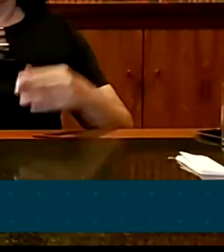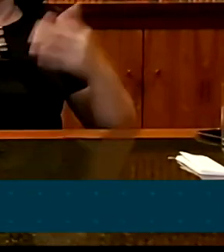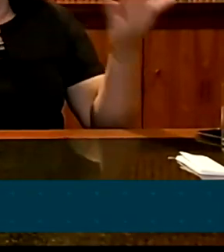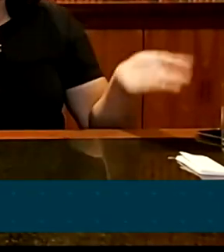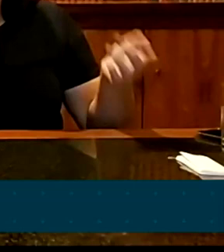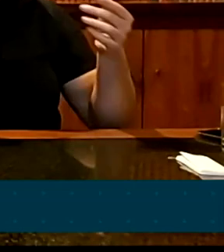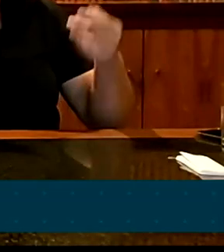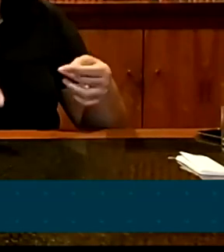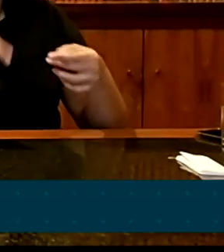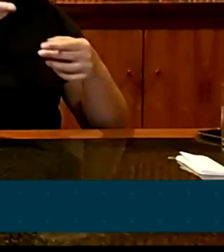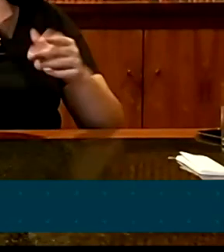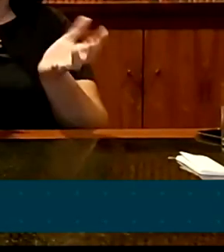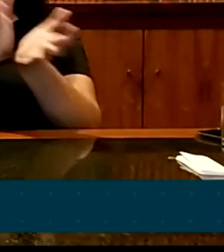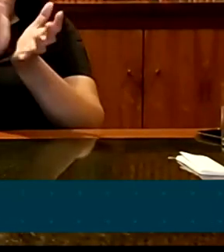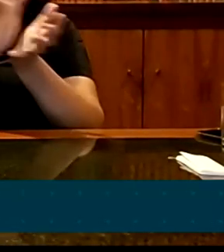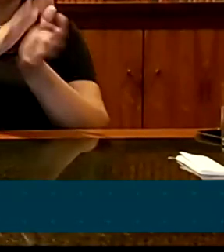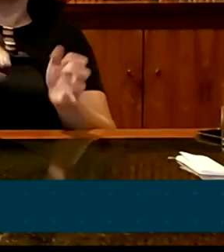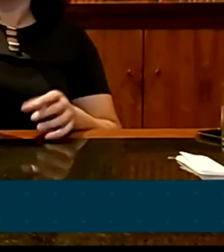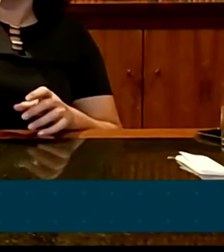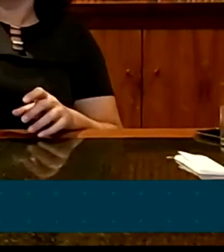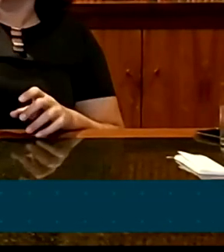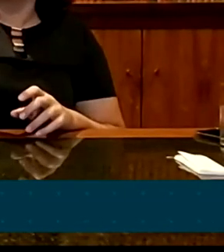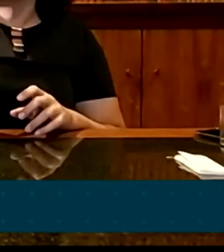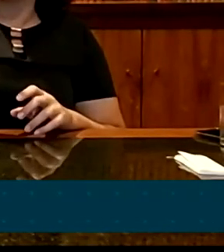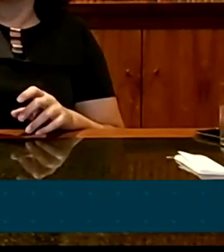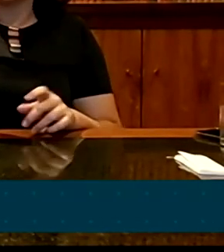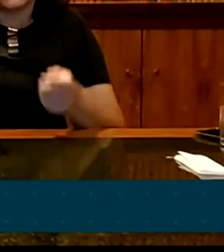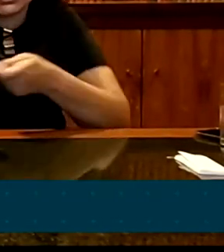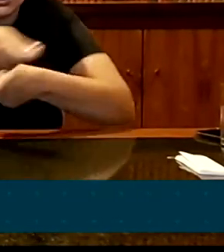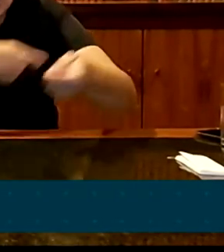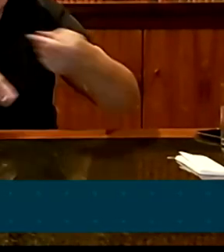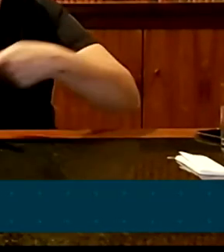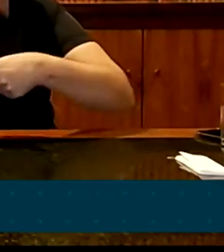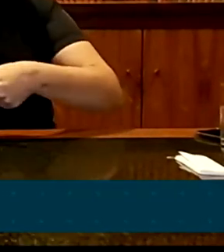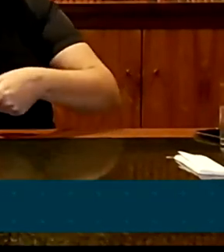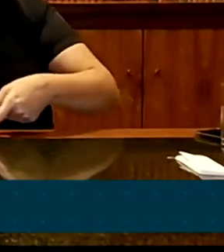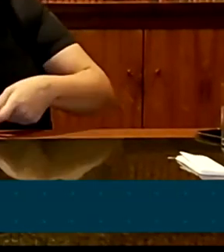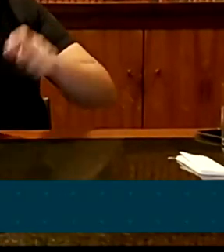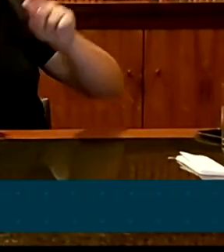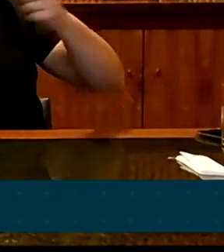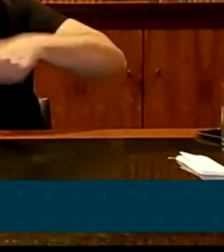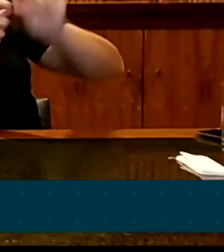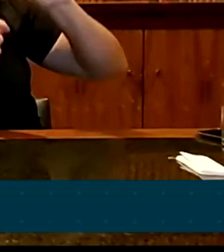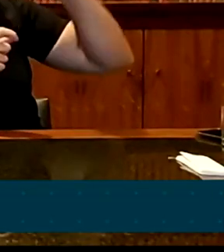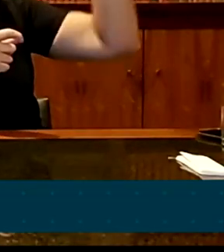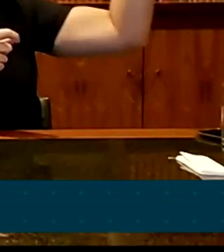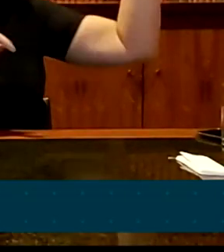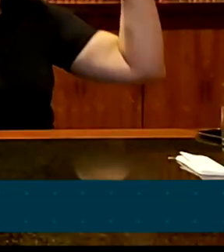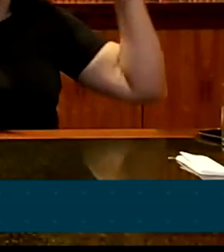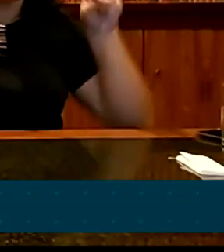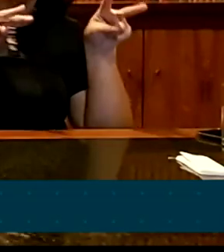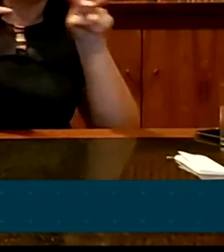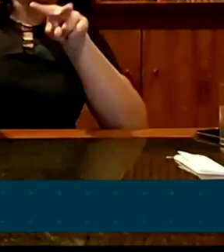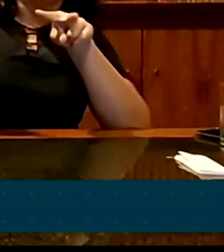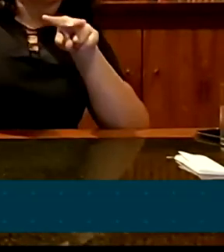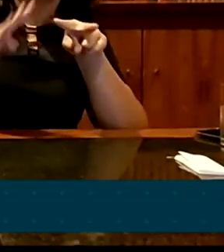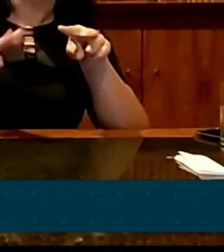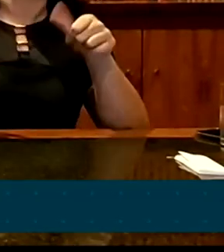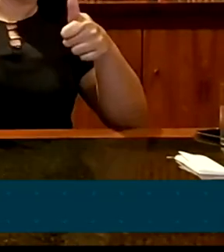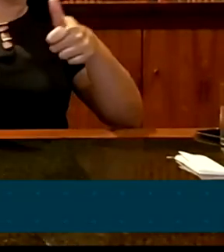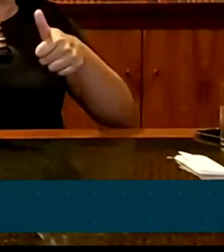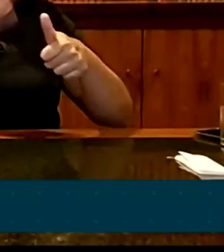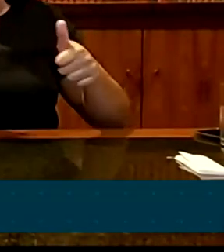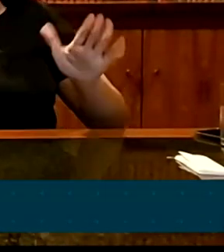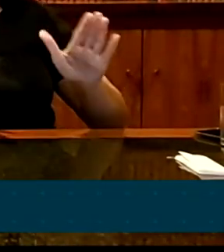interno quanto internacional e as gerações futuras, precisam saber que nós estamos num país que já